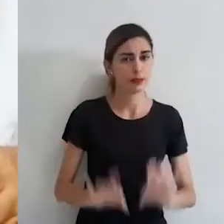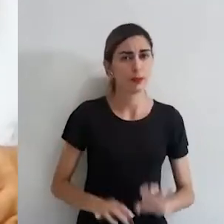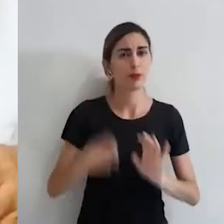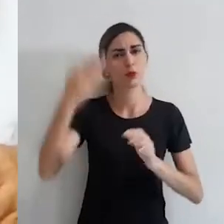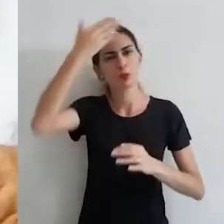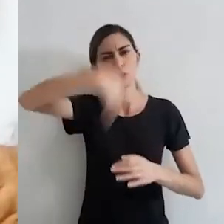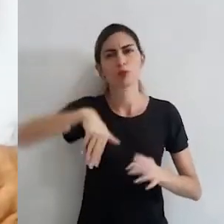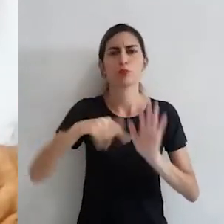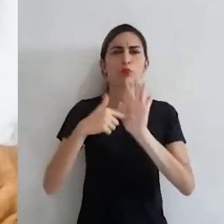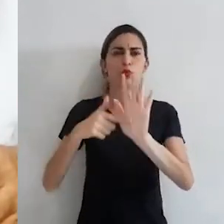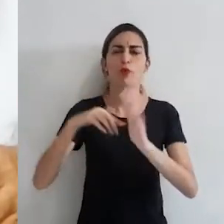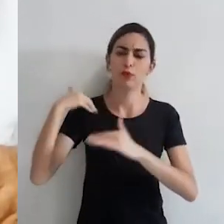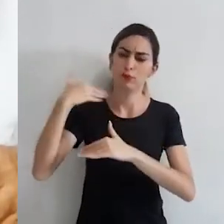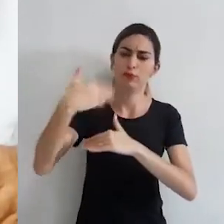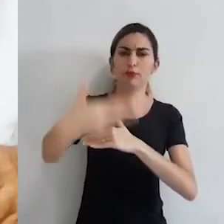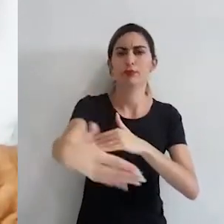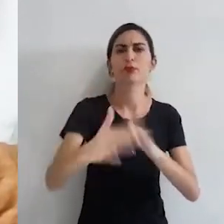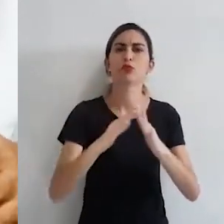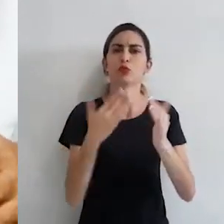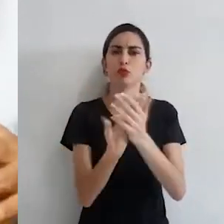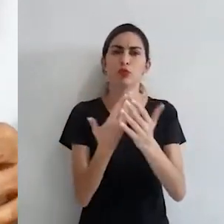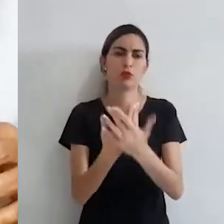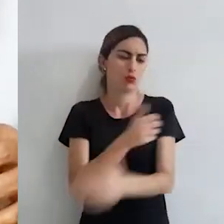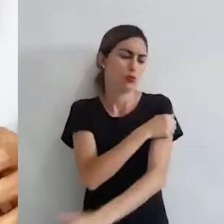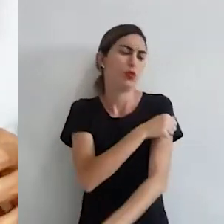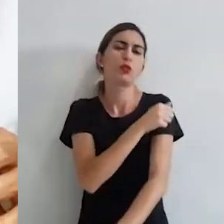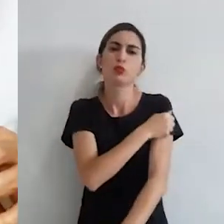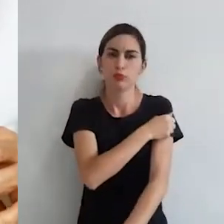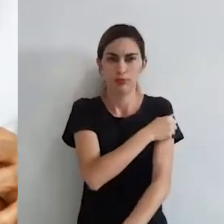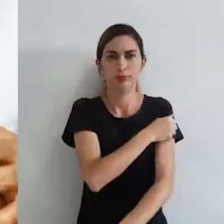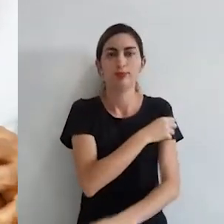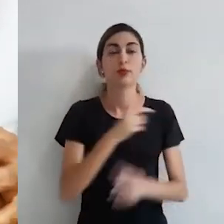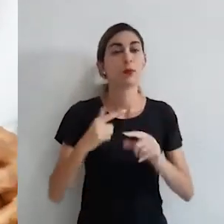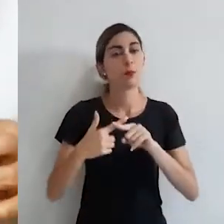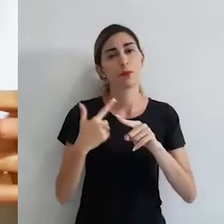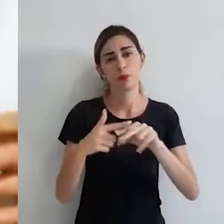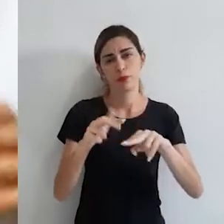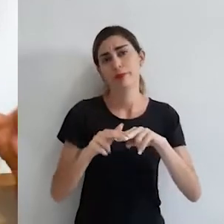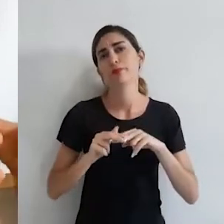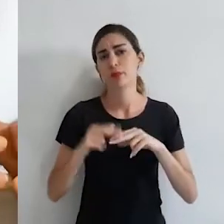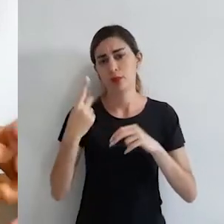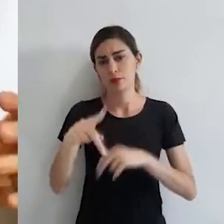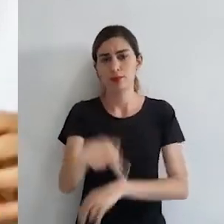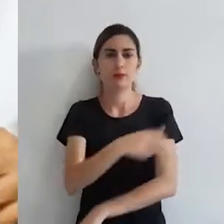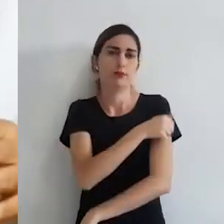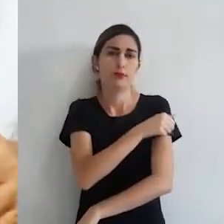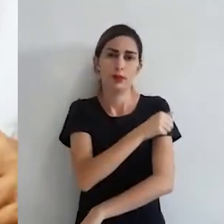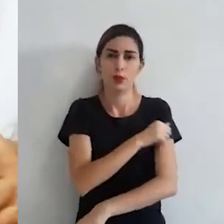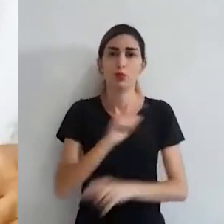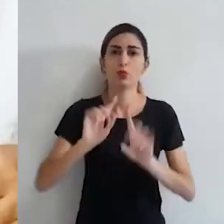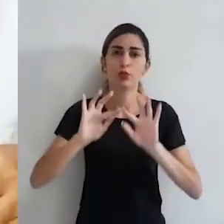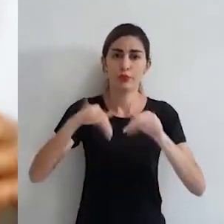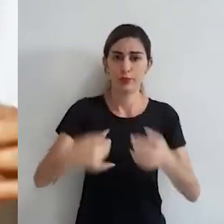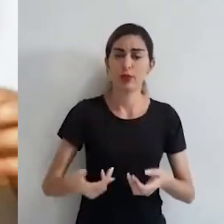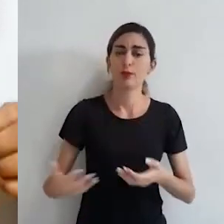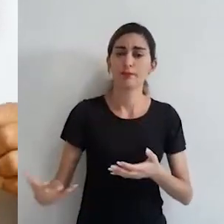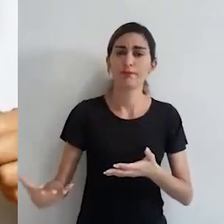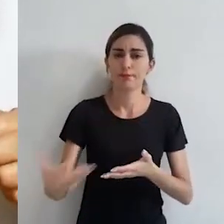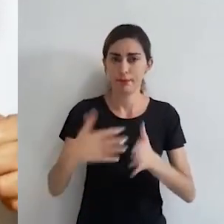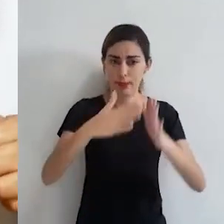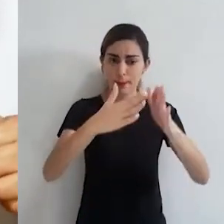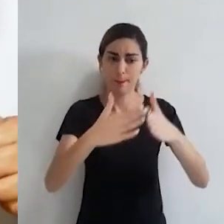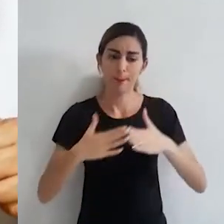comprovação da trajetória escolar dos estudantes, pois esses estudantes recorrem com frequência às